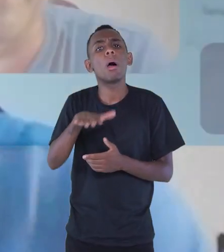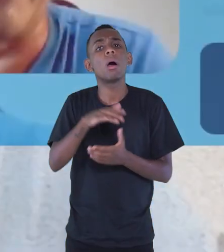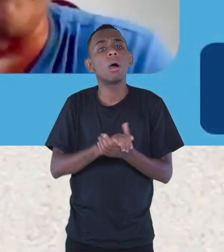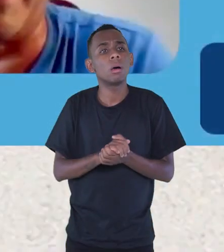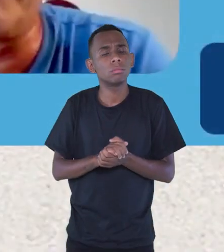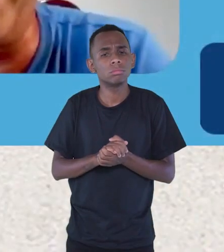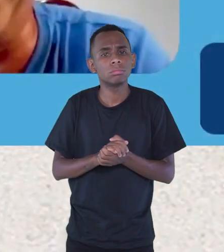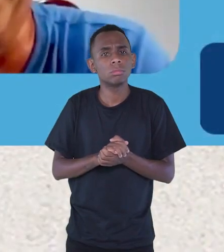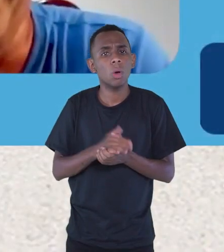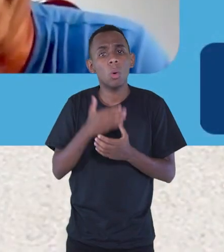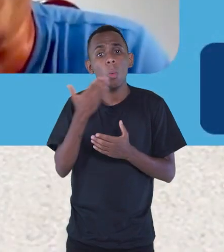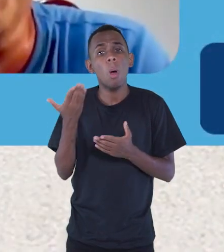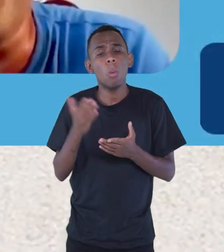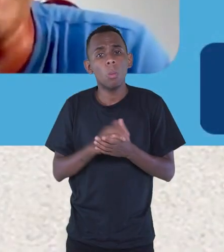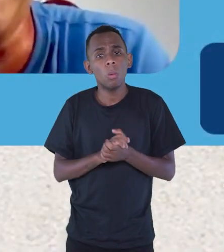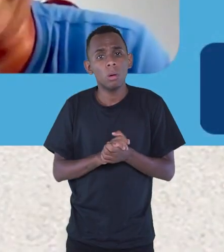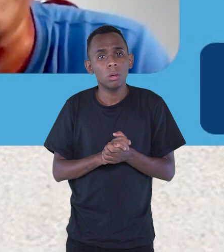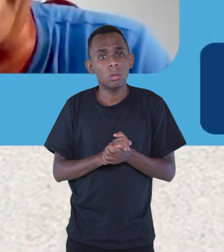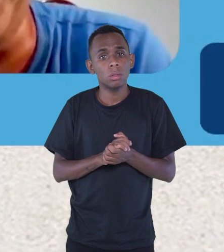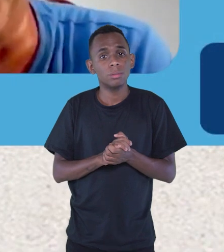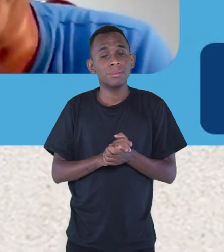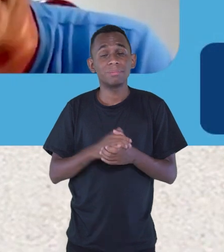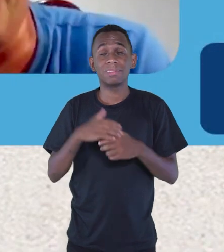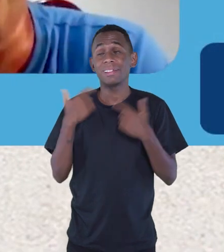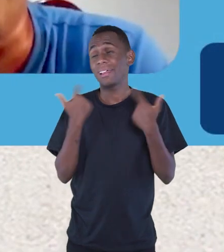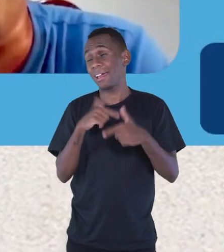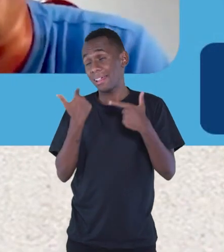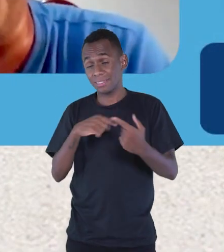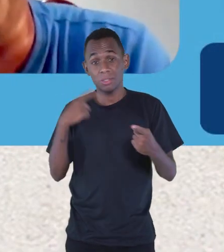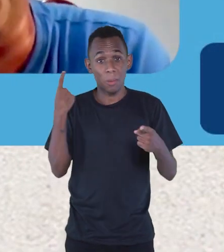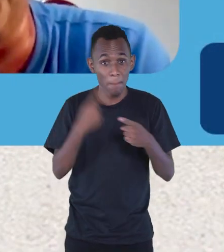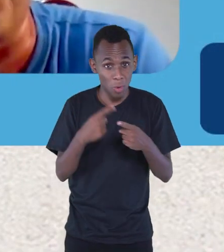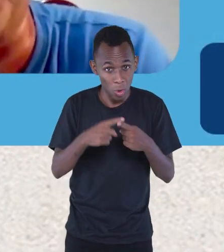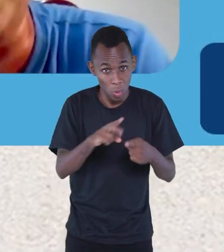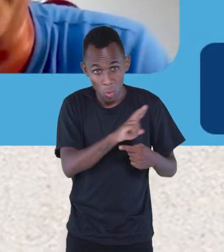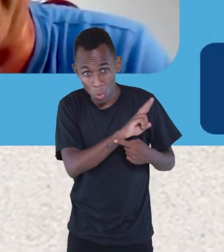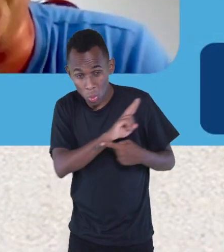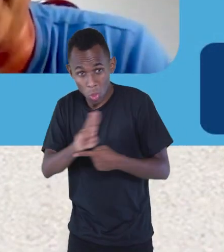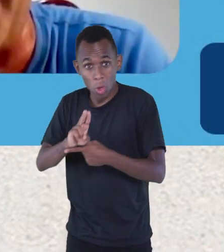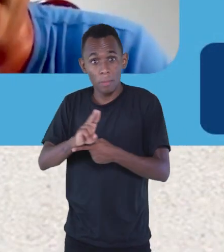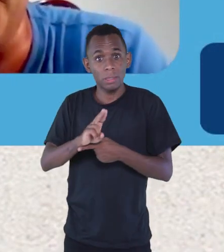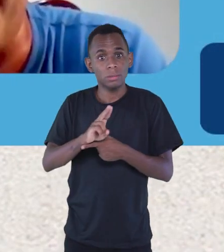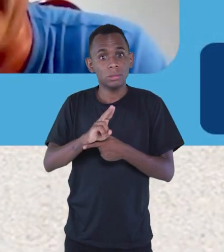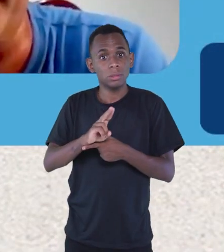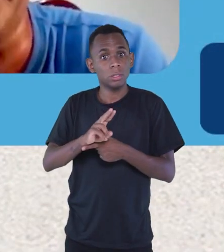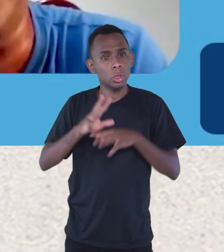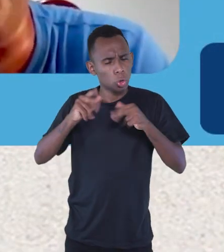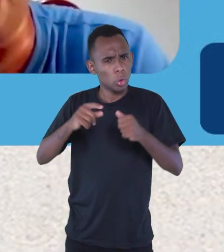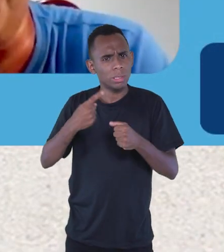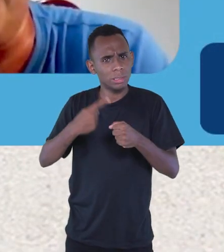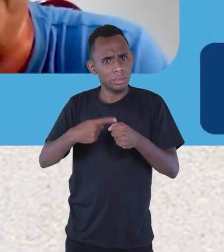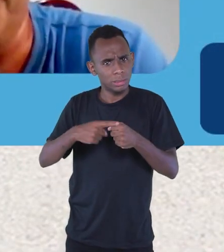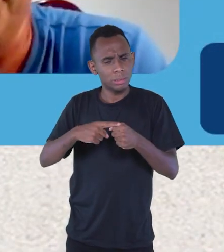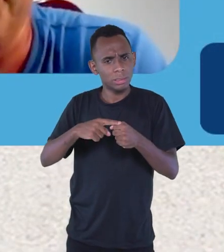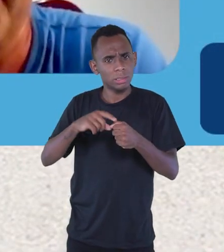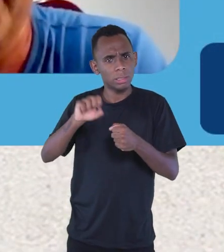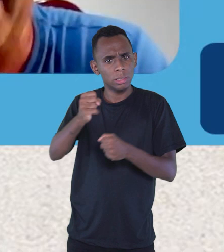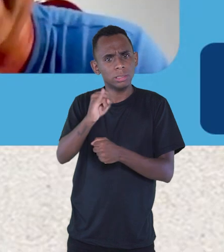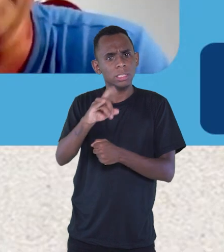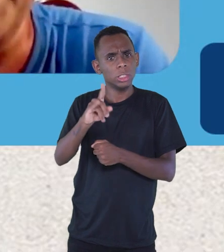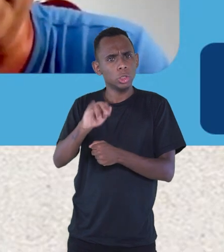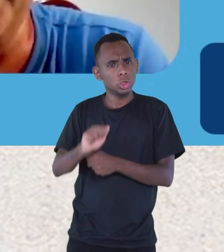Aqui é a coisa mais engraçada que tem. O nome que toda a cidade dá para este bairro é Cidil.